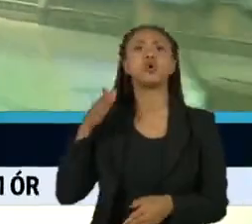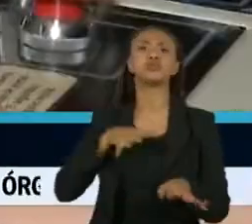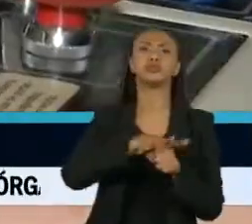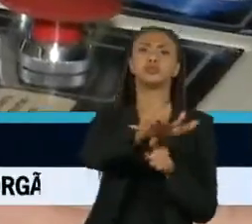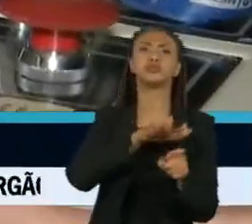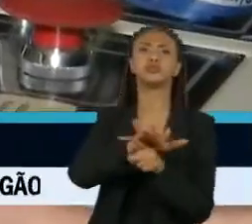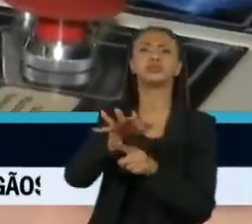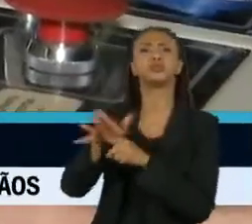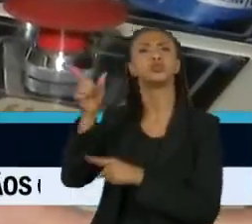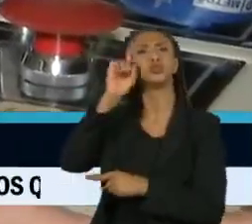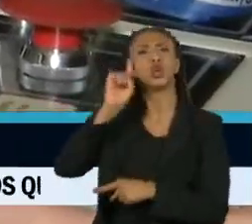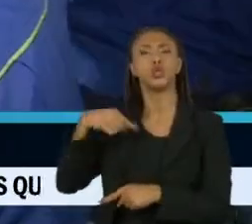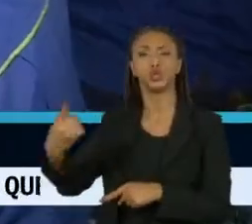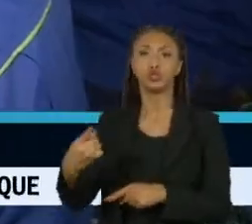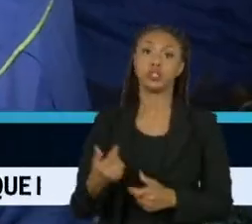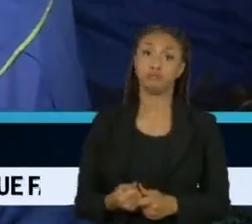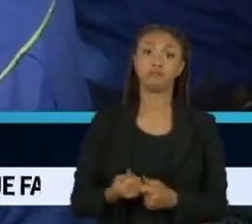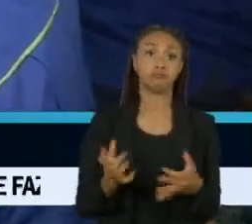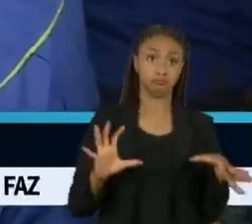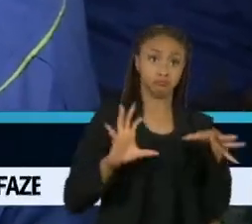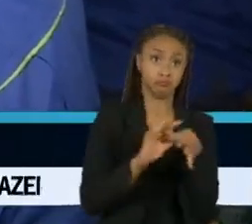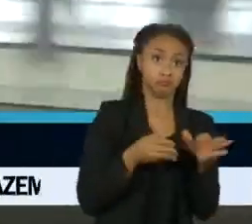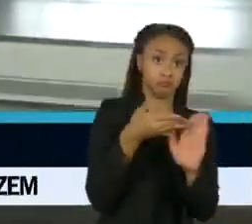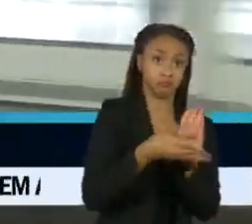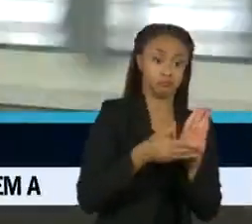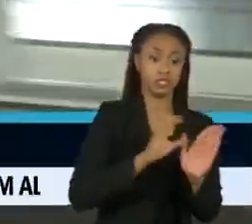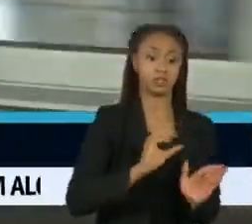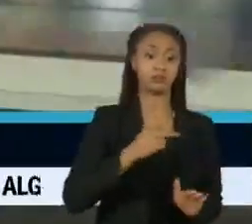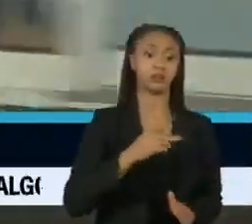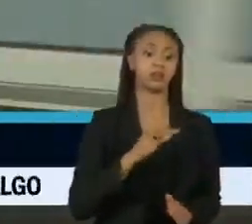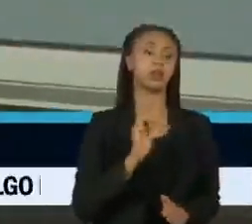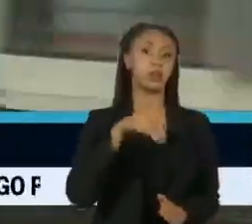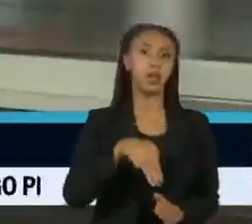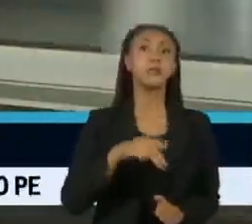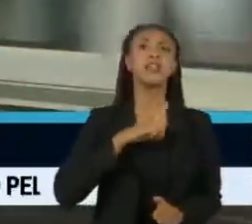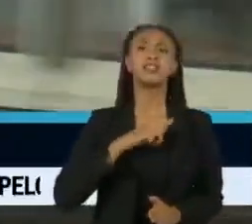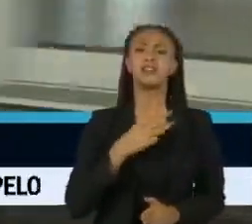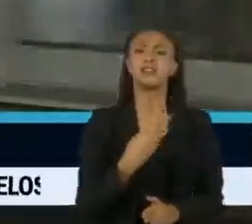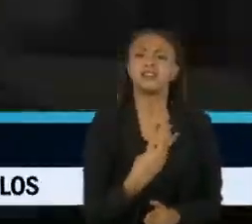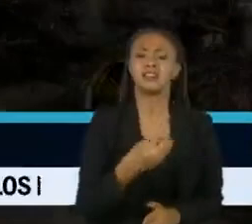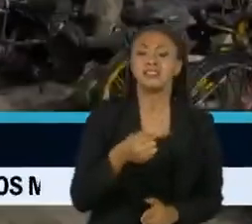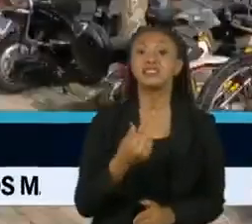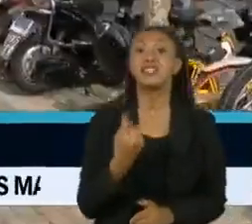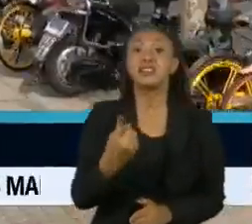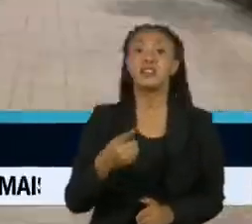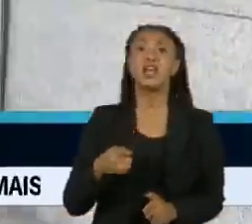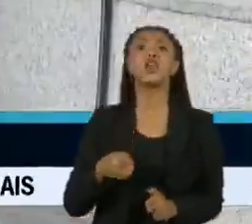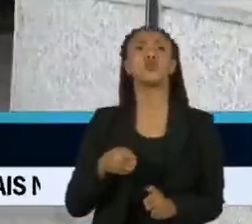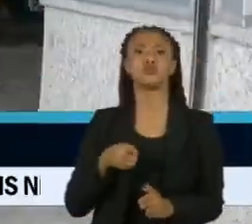Somado aos trilhos da CPTM, a rede tem no total 371 quilômetros.